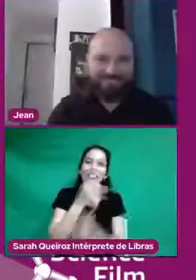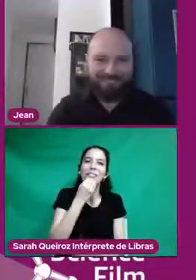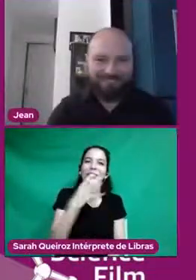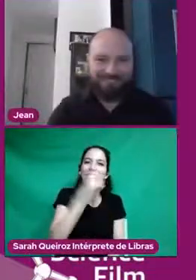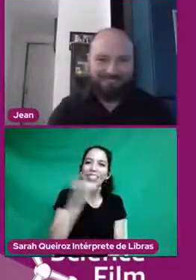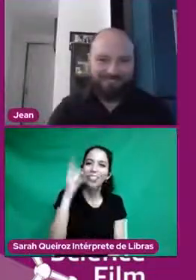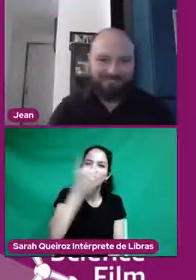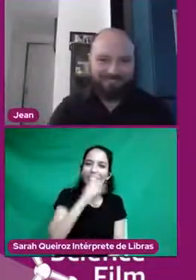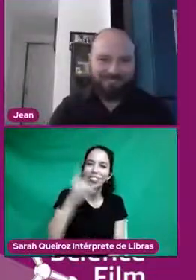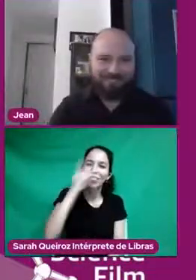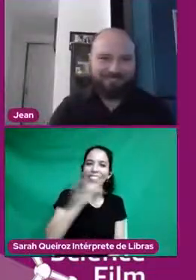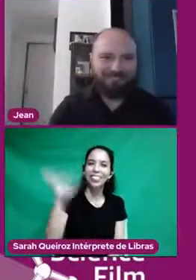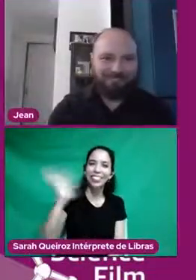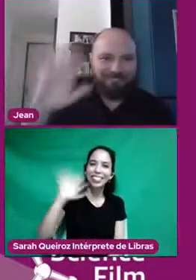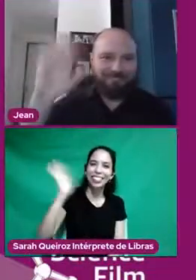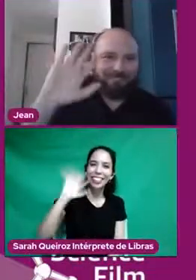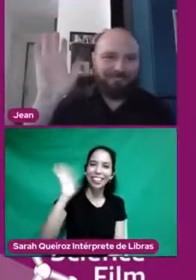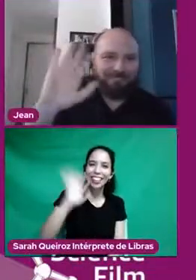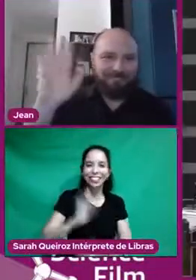Tchau.